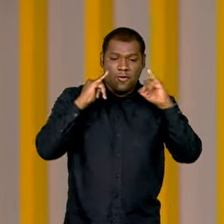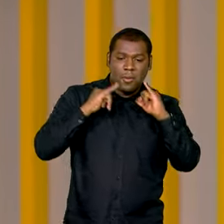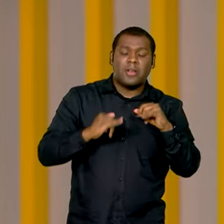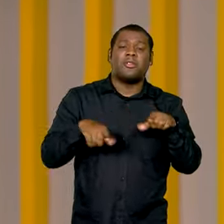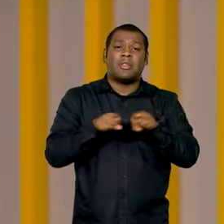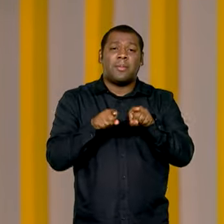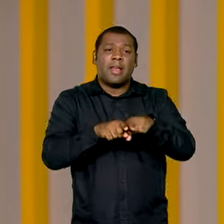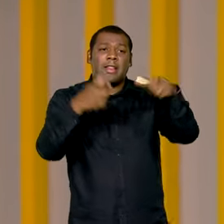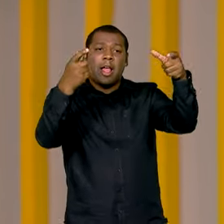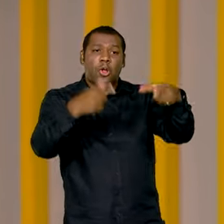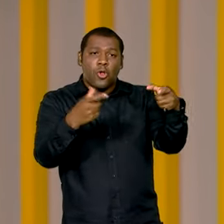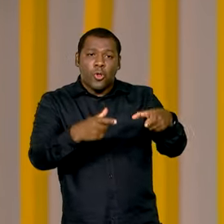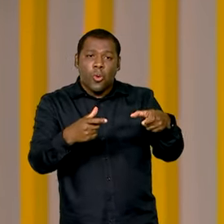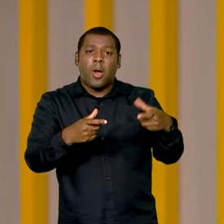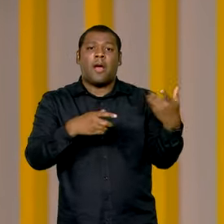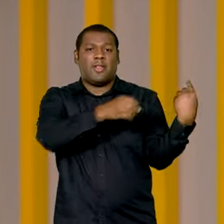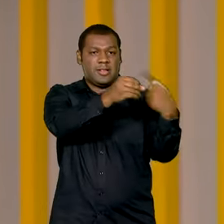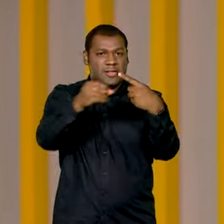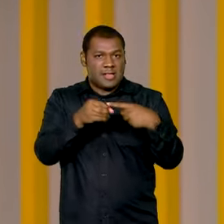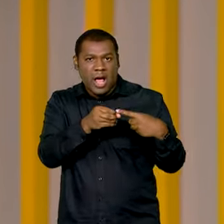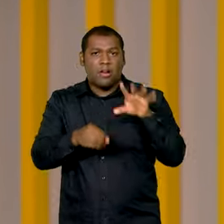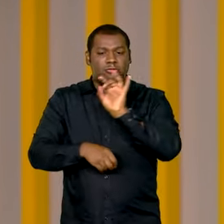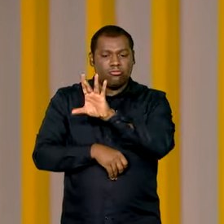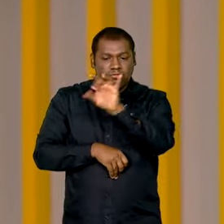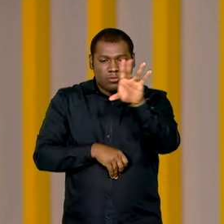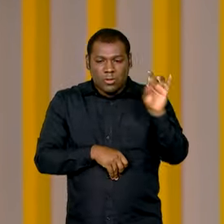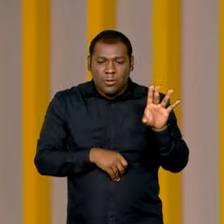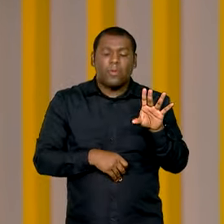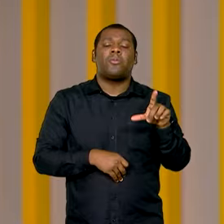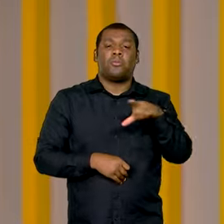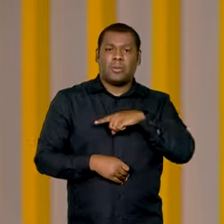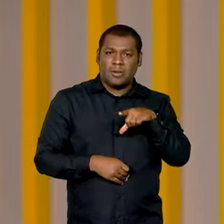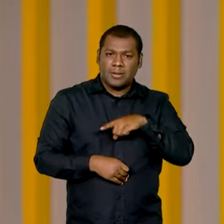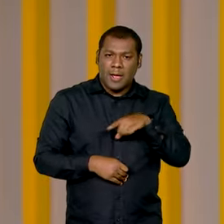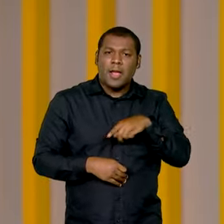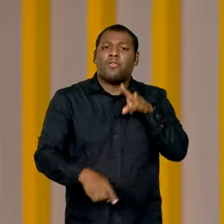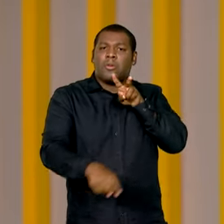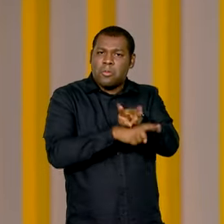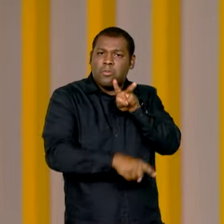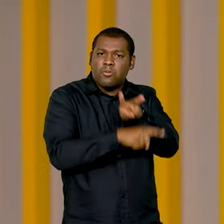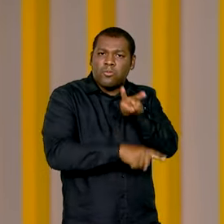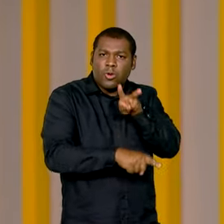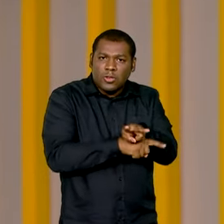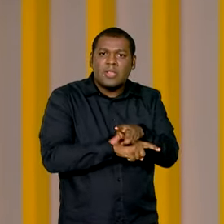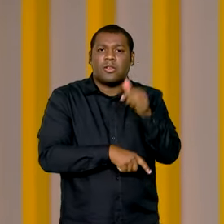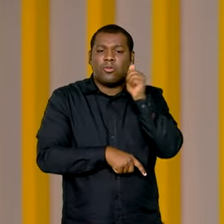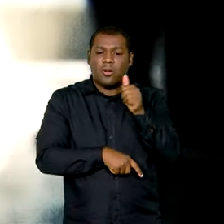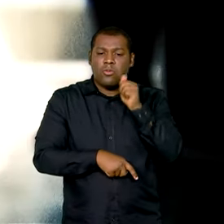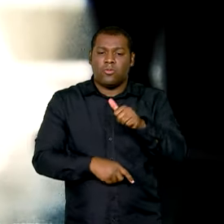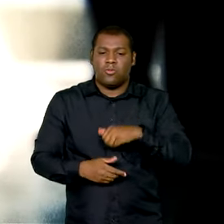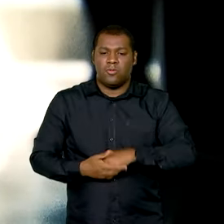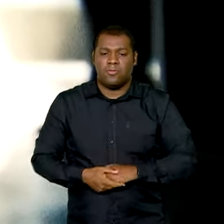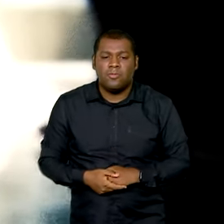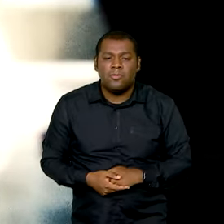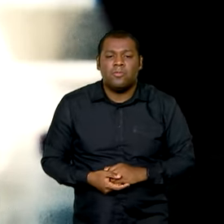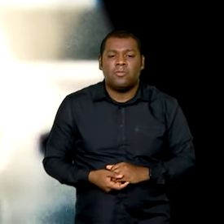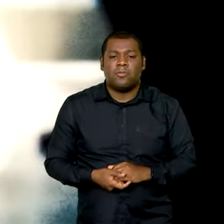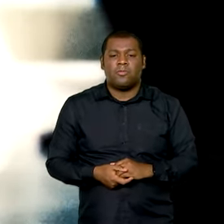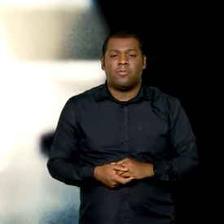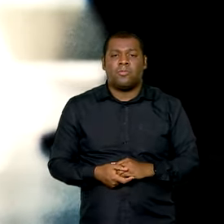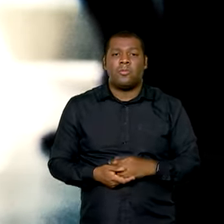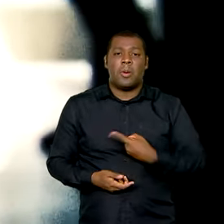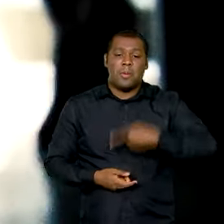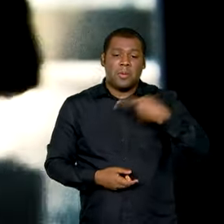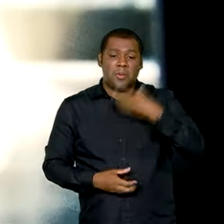locais, divididos por cidades, onde são oferecidos serviços para a proteção delas. Só no